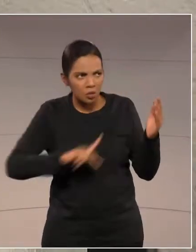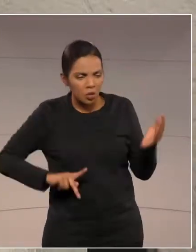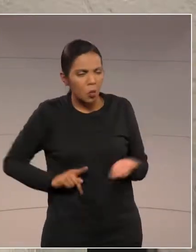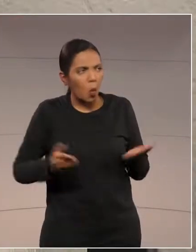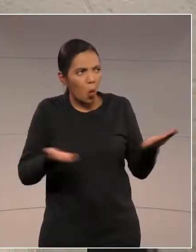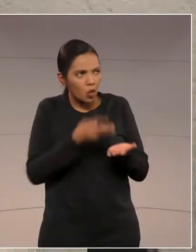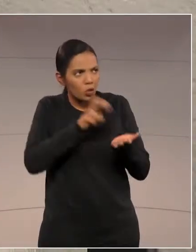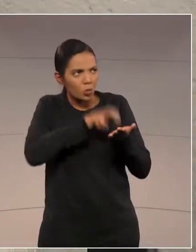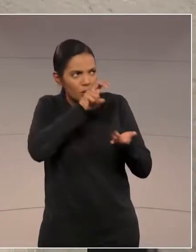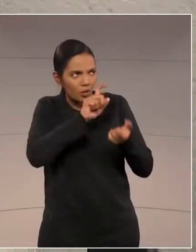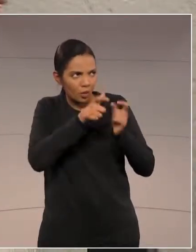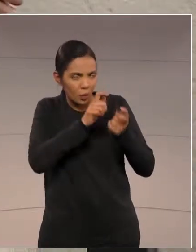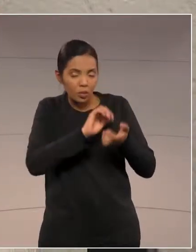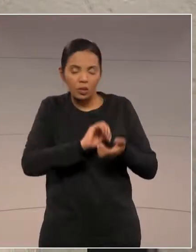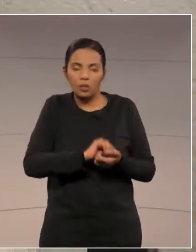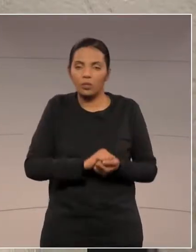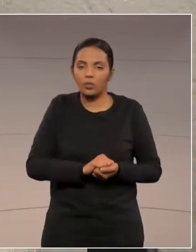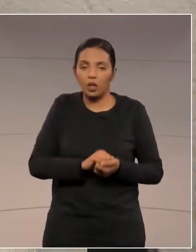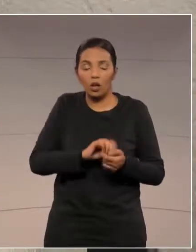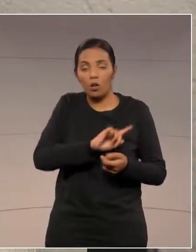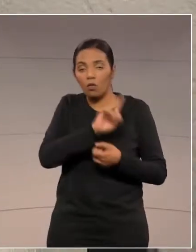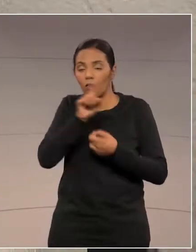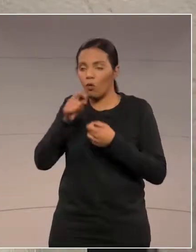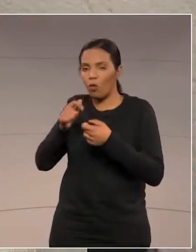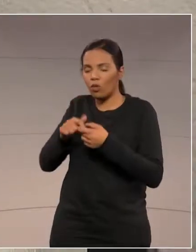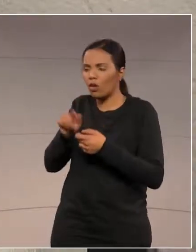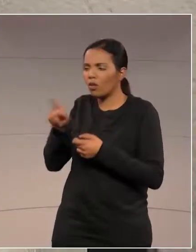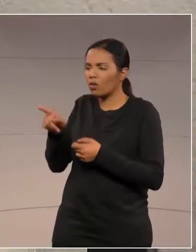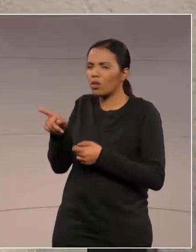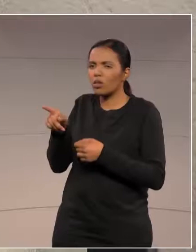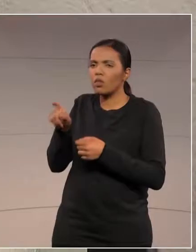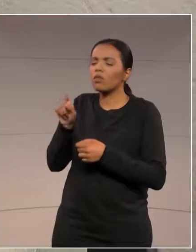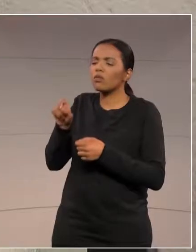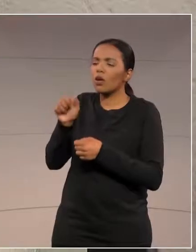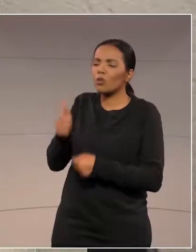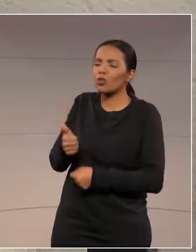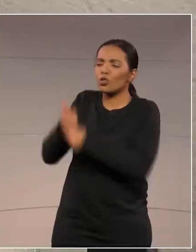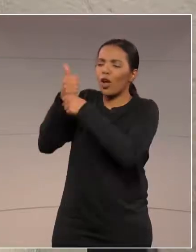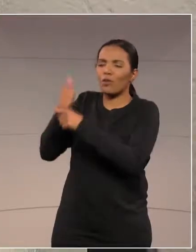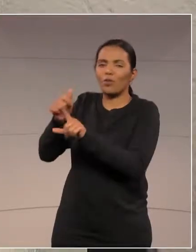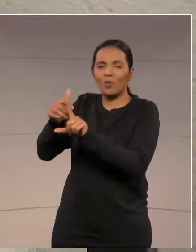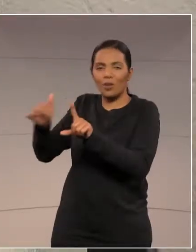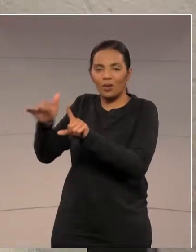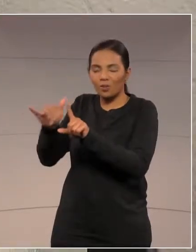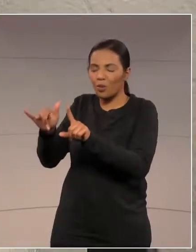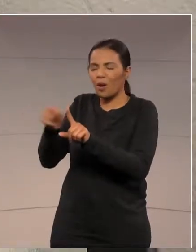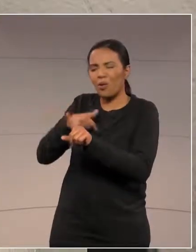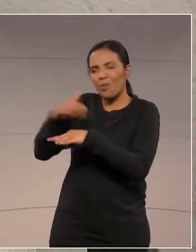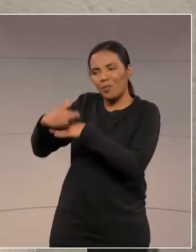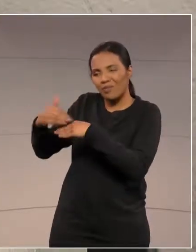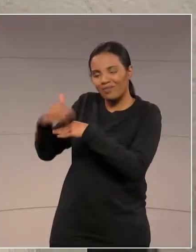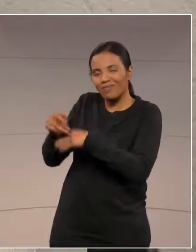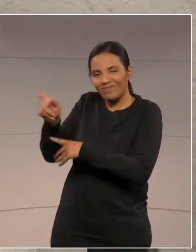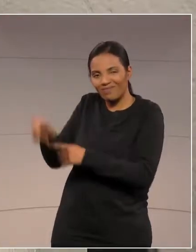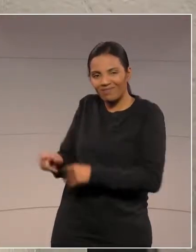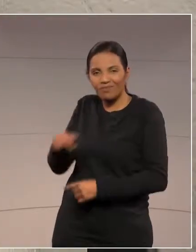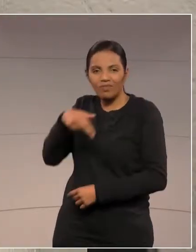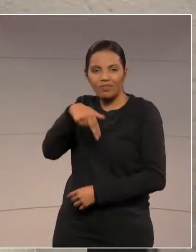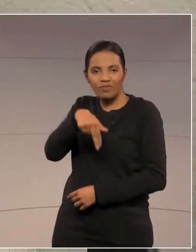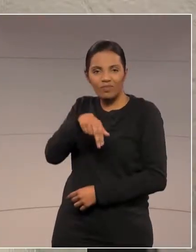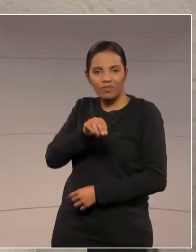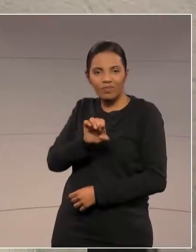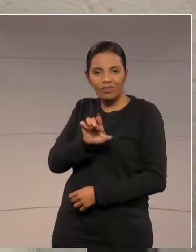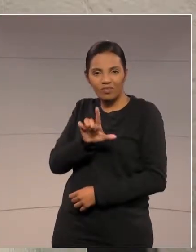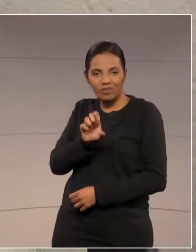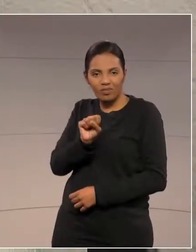hoje pela manhã. Retornando, passa aqui agora o dono de Guaratuba, carinhosamente eu falo para ele, que é o Nelson Justus. Então, a